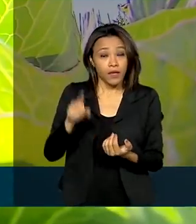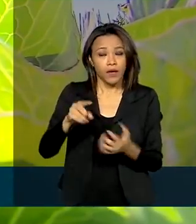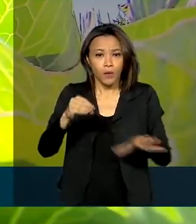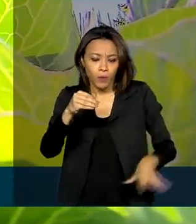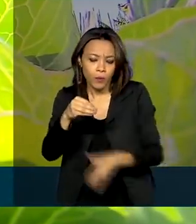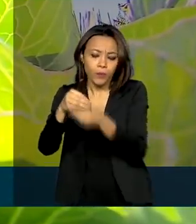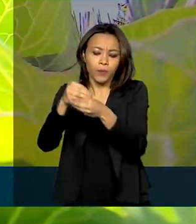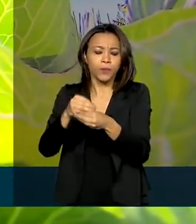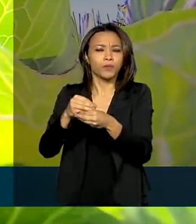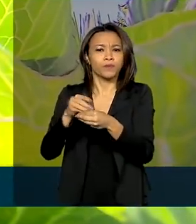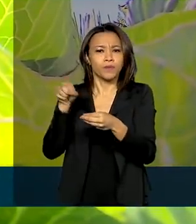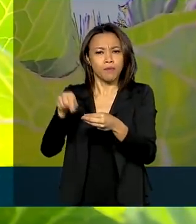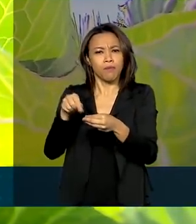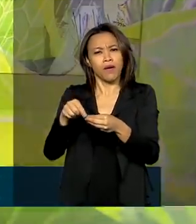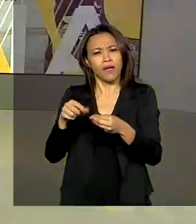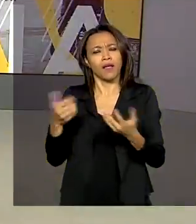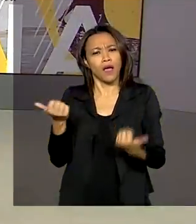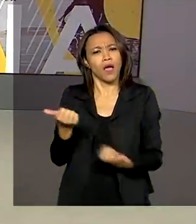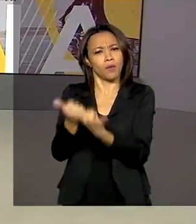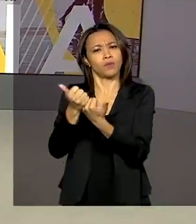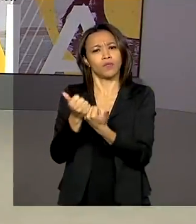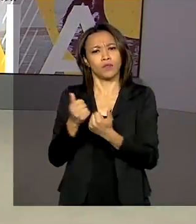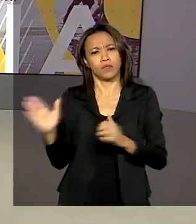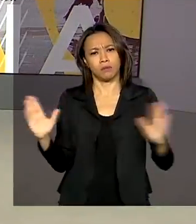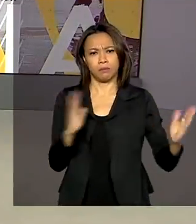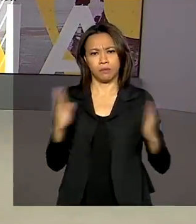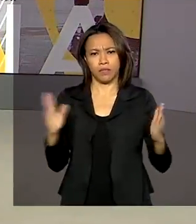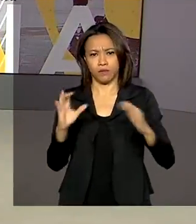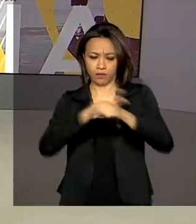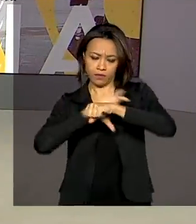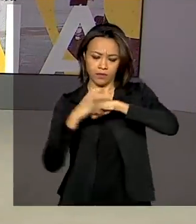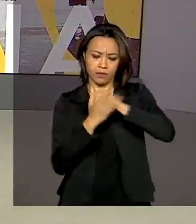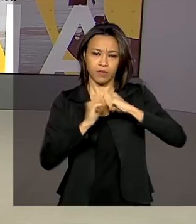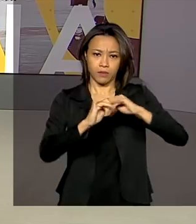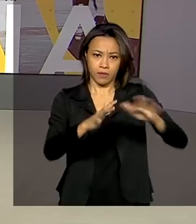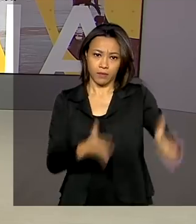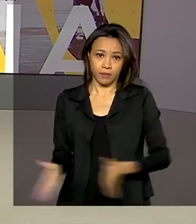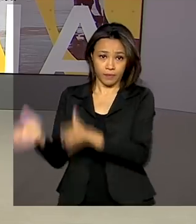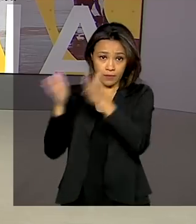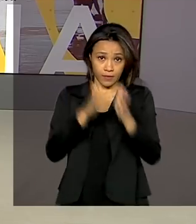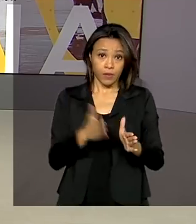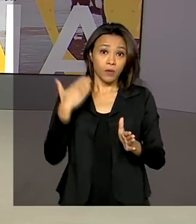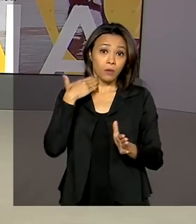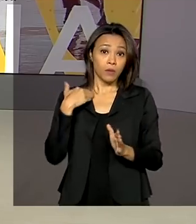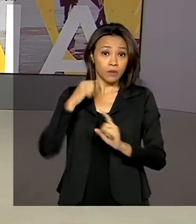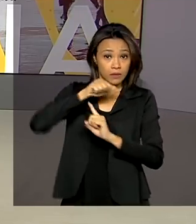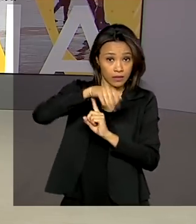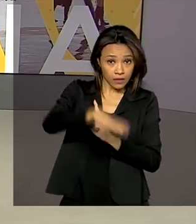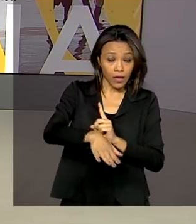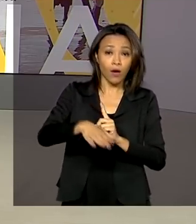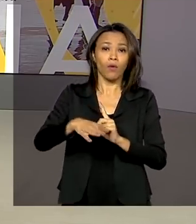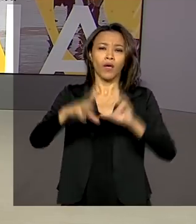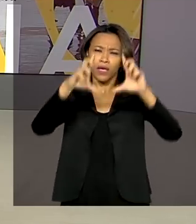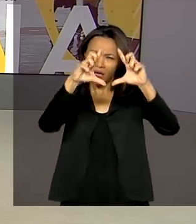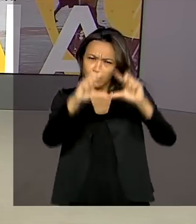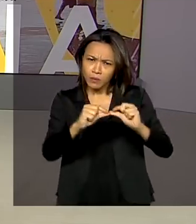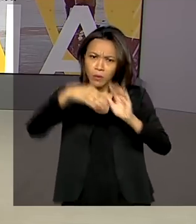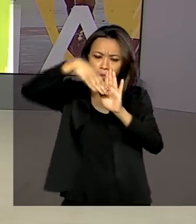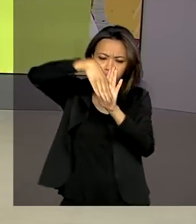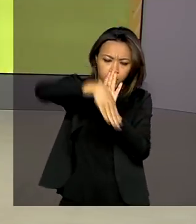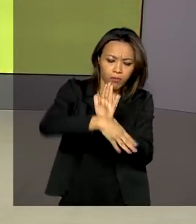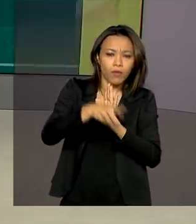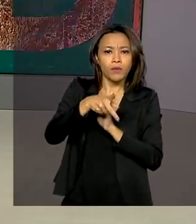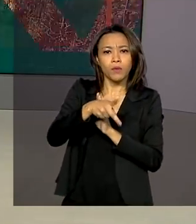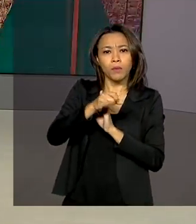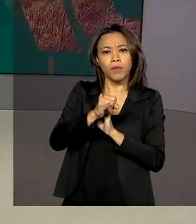para o enfrentamento da pandemia. O Banco Central reduziu a projeção de queda do PIB este ano para 5